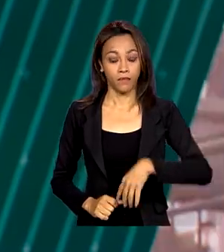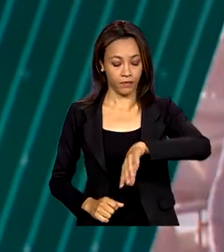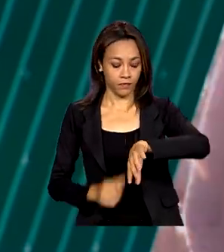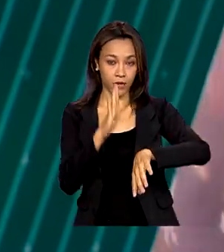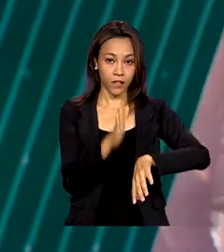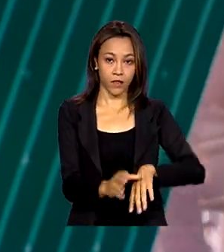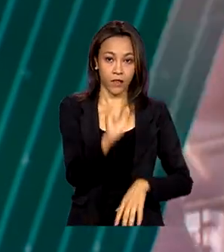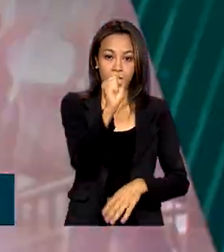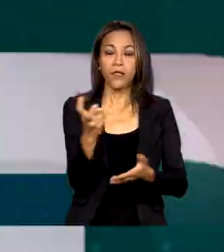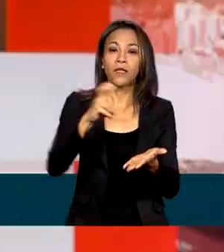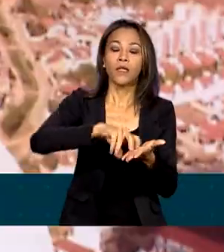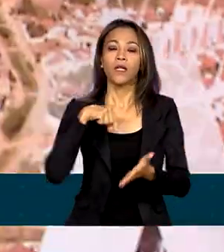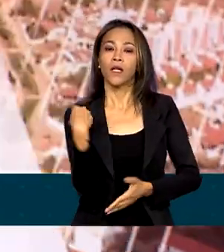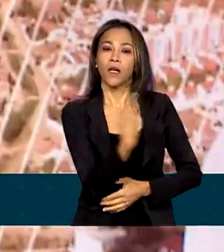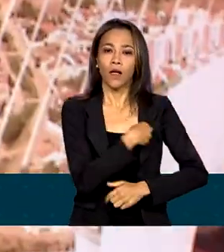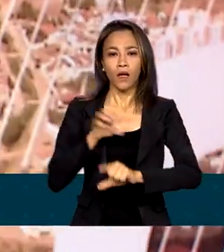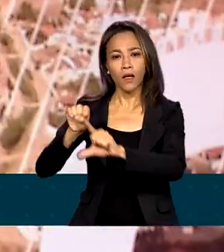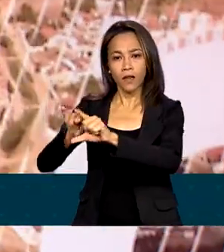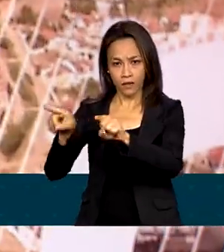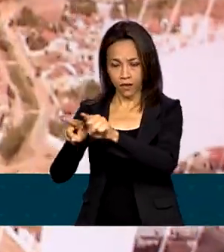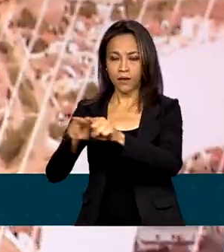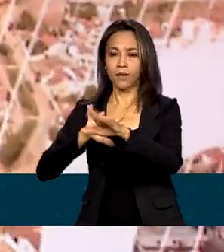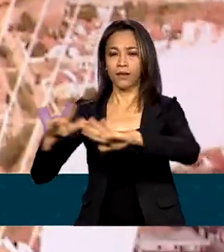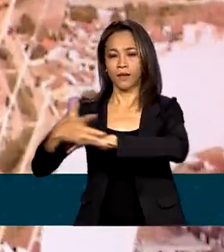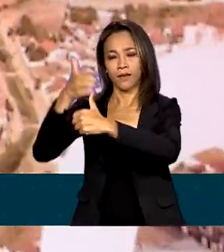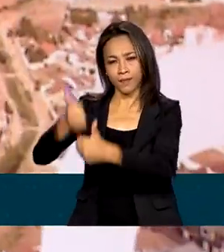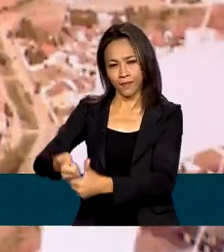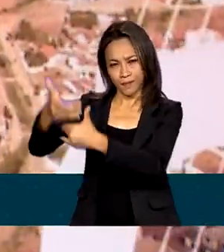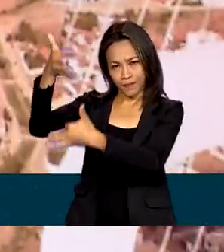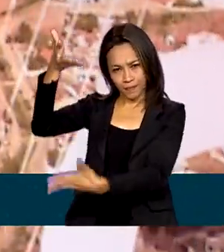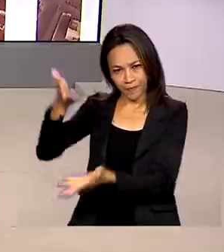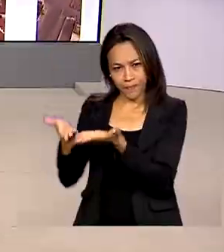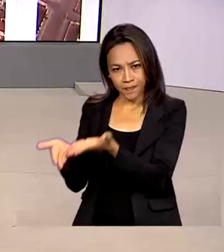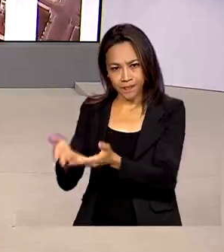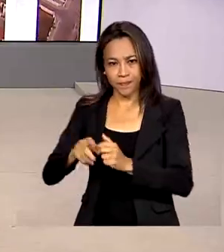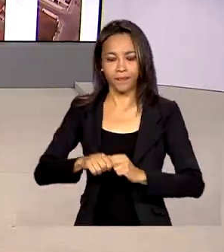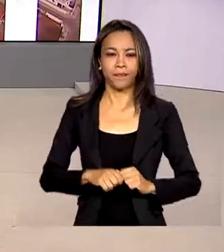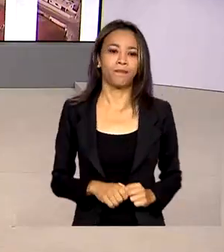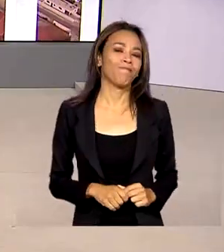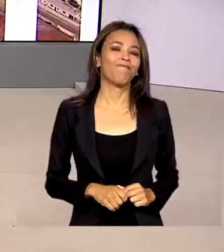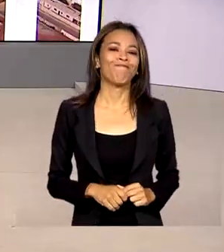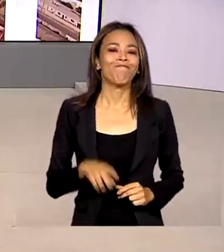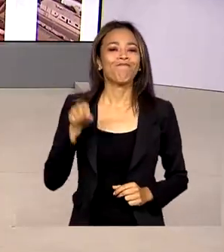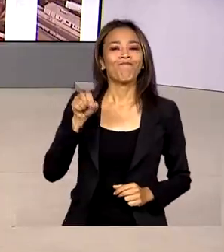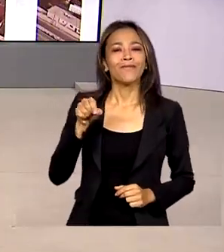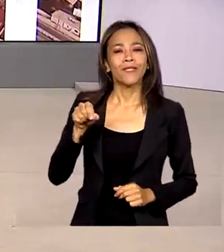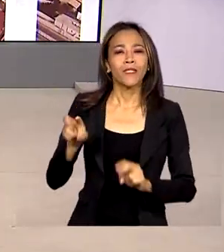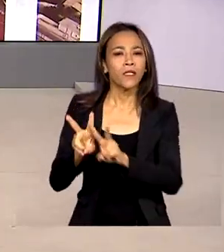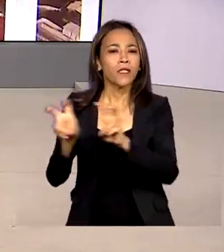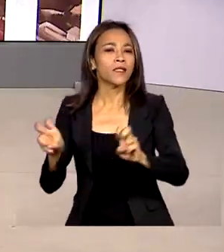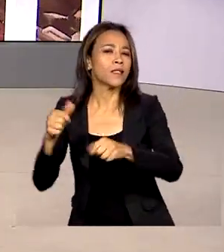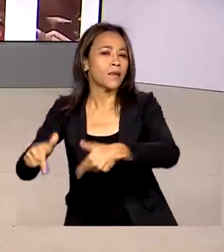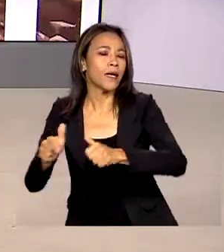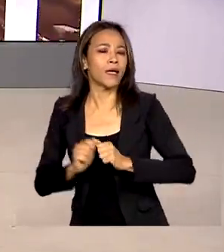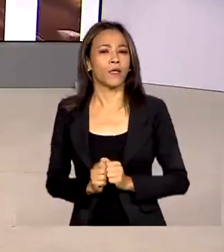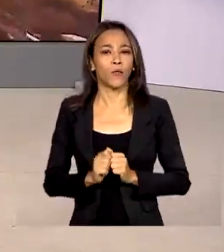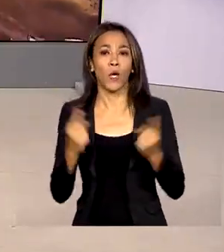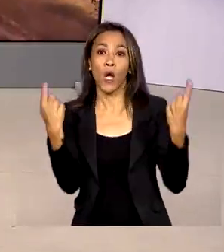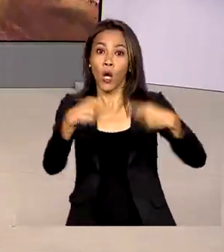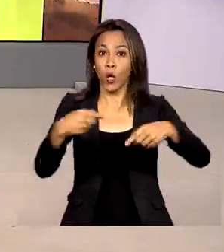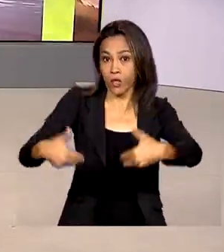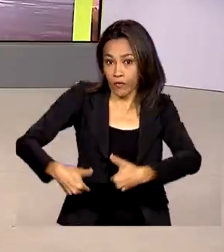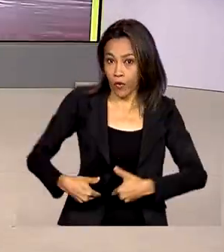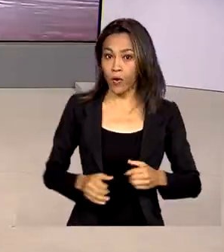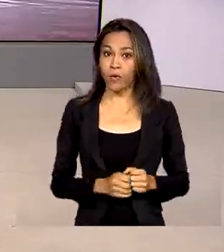São 8 horas da manhã e estamos ao vivo também pelas redes sociais. Geração de trabalho, combate à fome e reforma